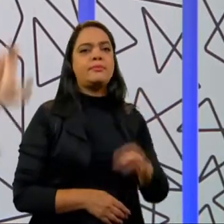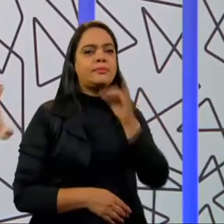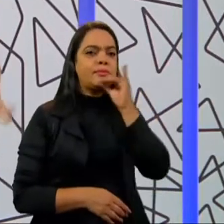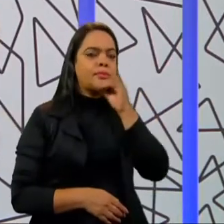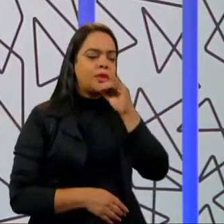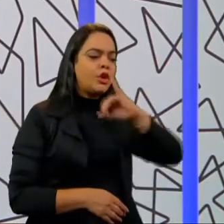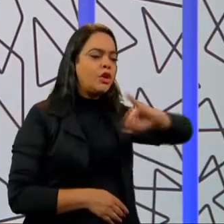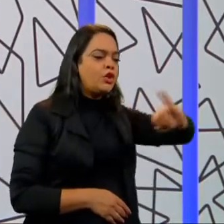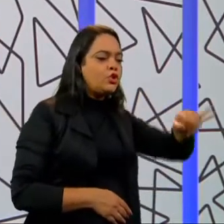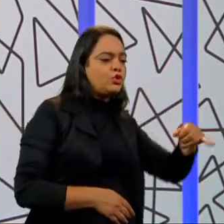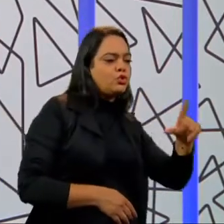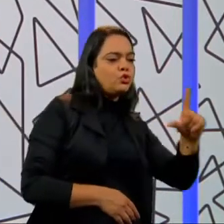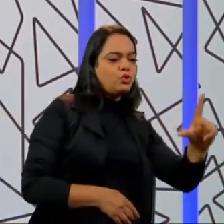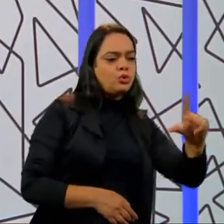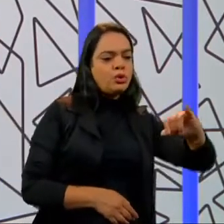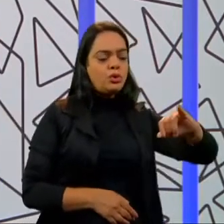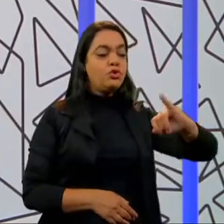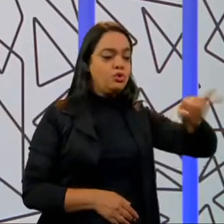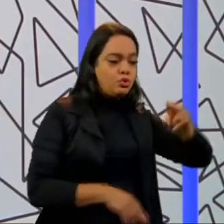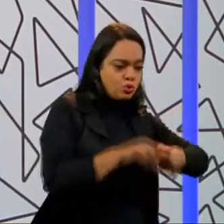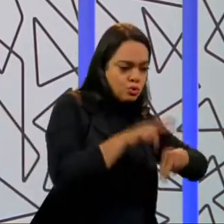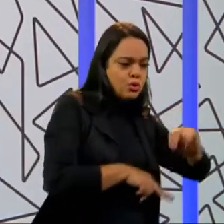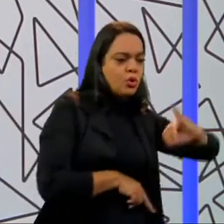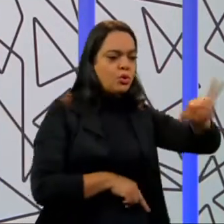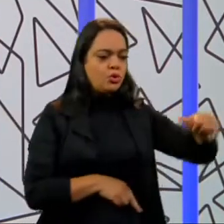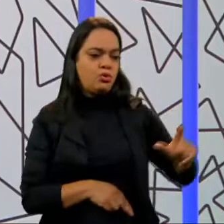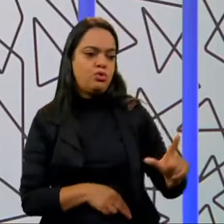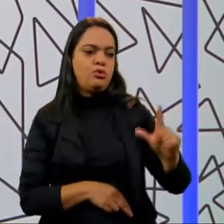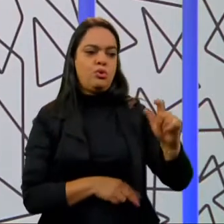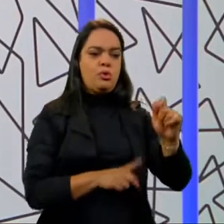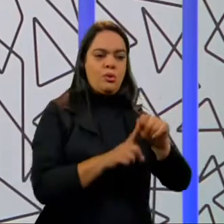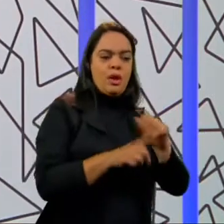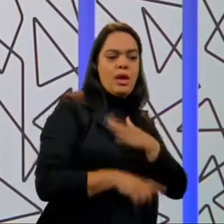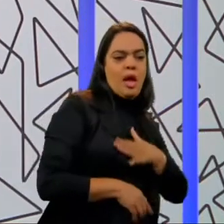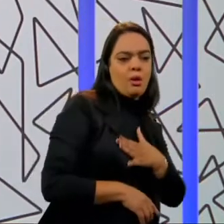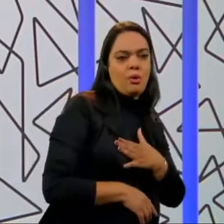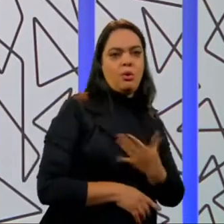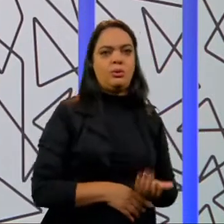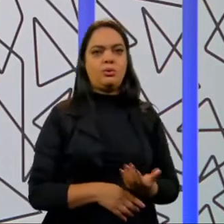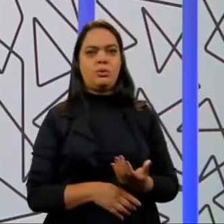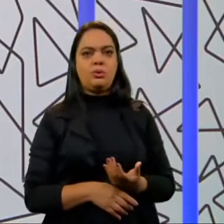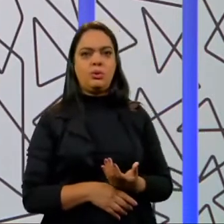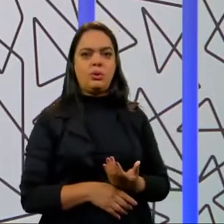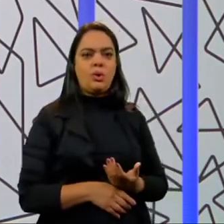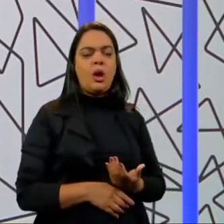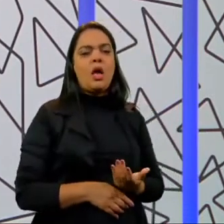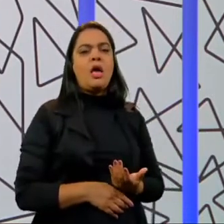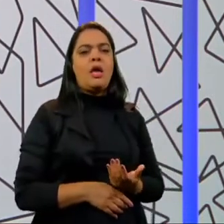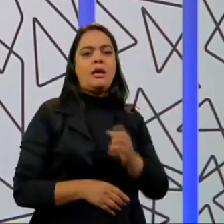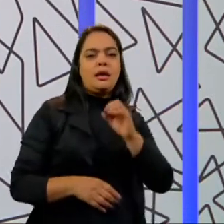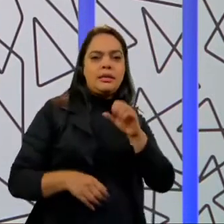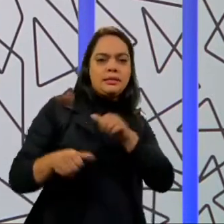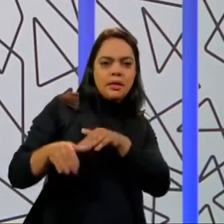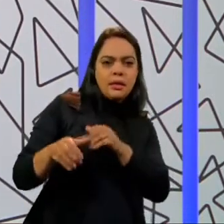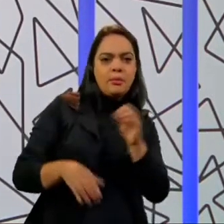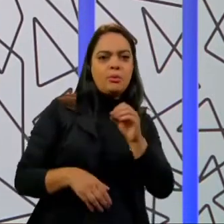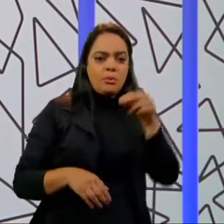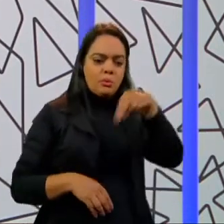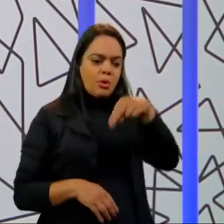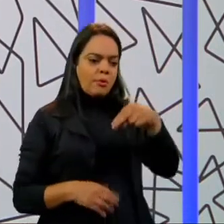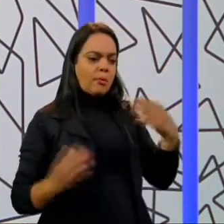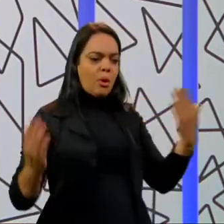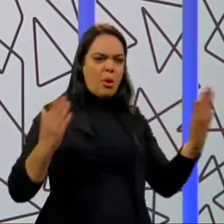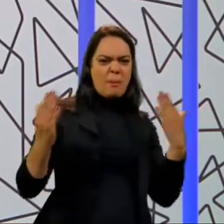junho, julho e agosto, setembro, outubro e novembro. A maioria das categorias teve um leve aumento na ocupação entre esses dois trimestres.